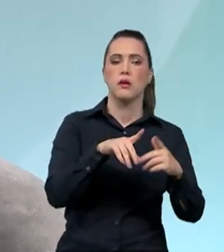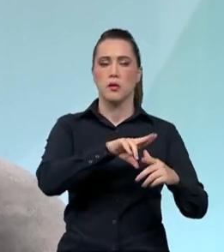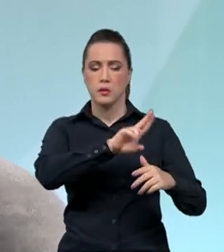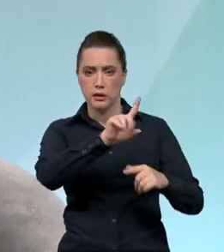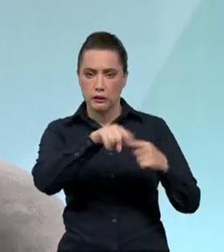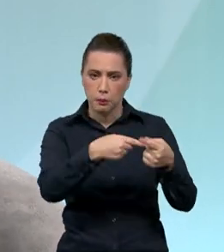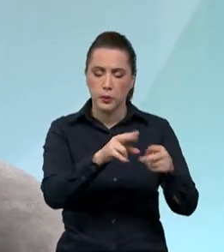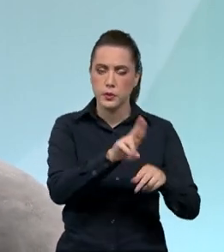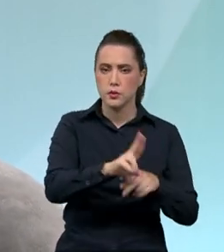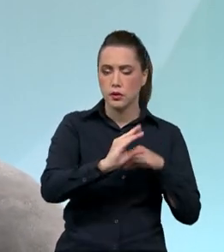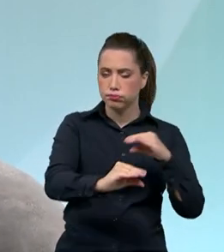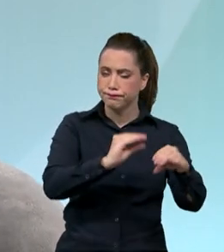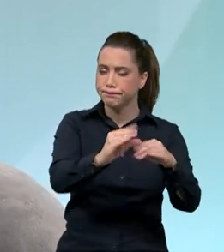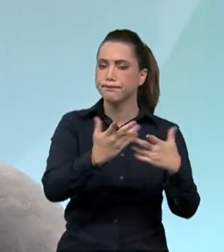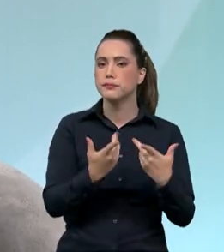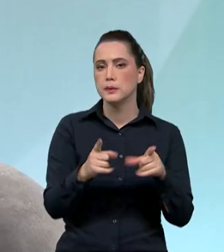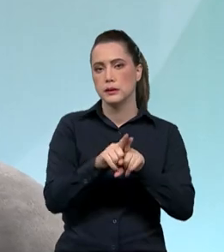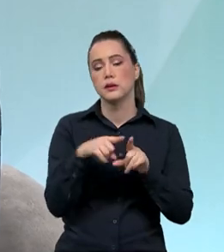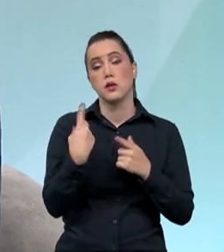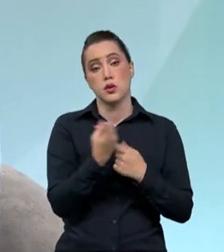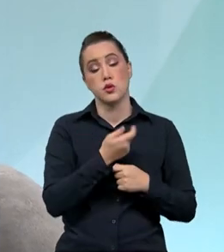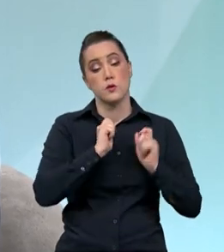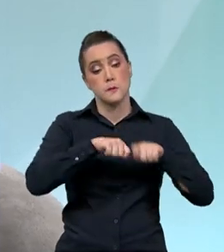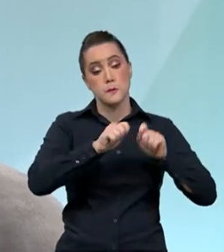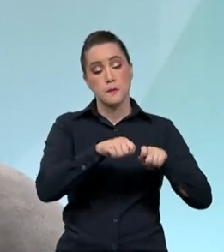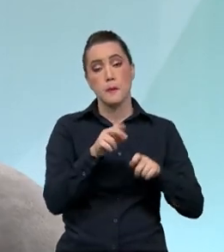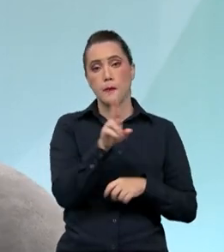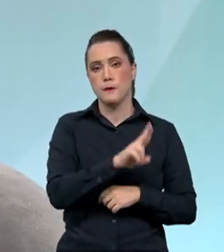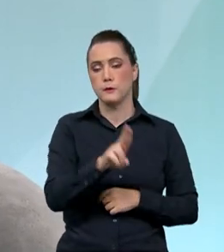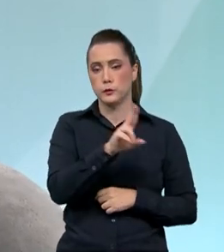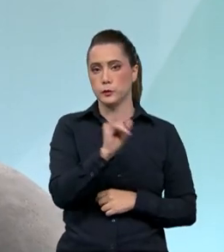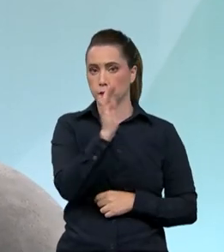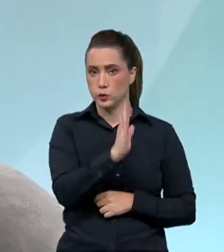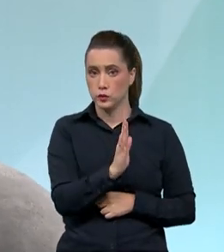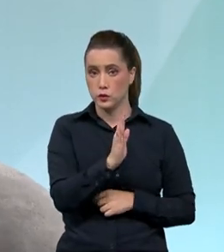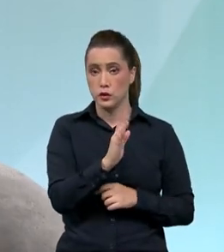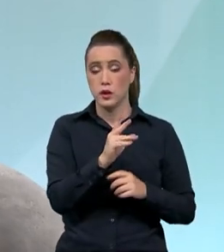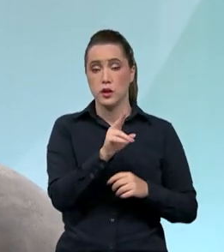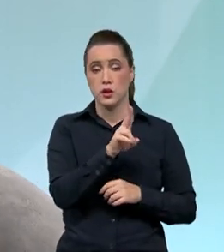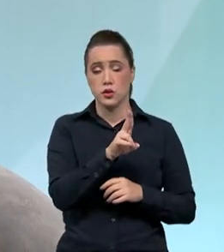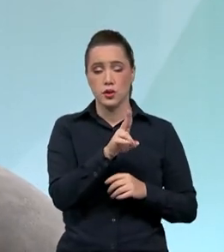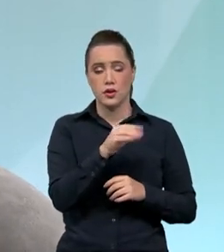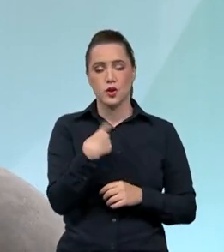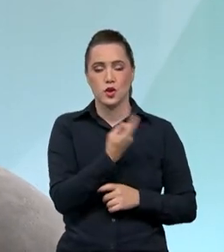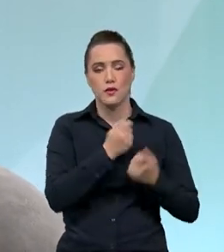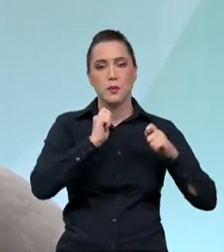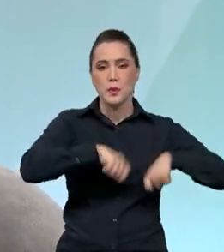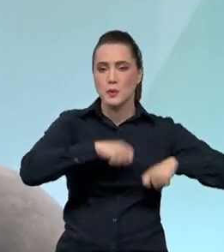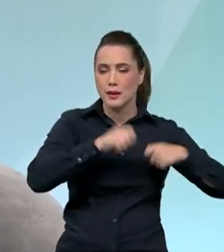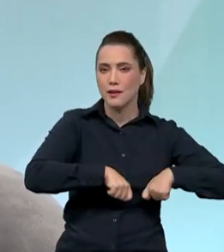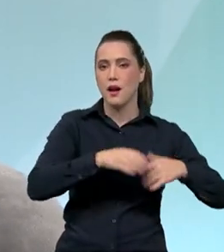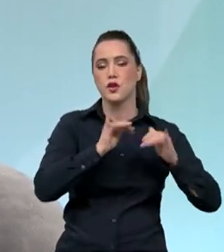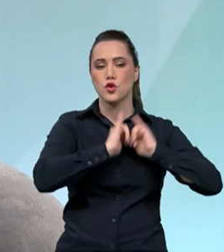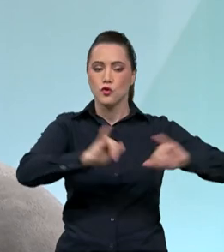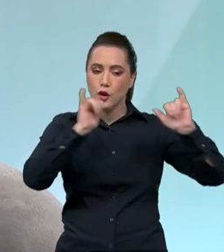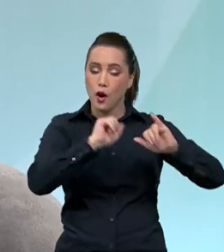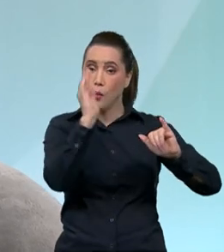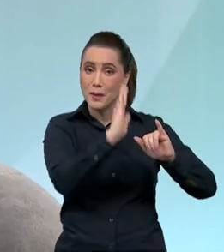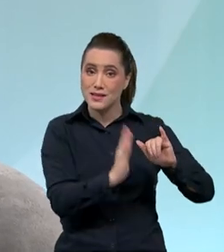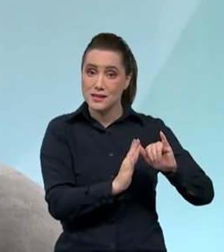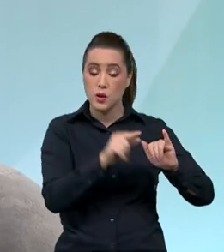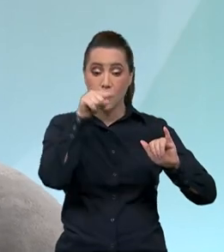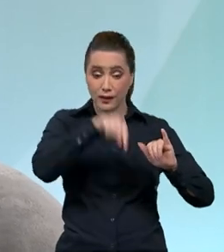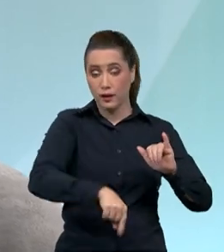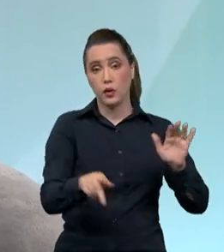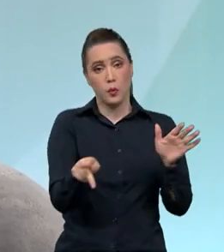a gente teve a oportunidade de divulgar o Brasil para o Brasil. Fizemos algumas campanhas, o mote é muito interessante, ou foi